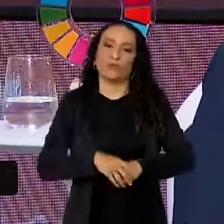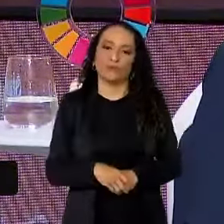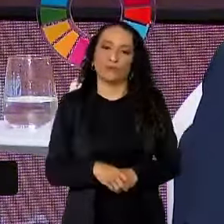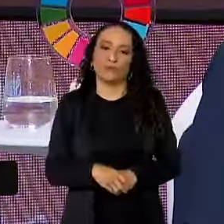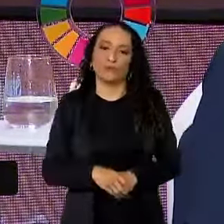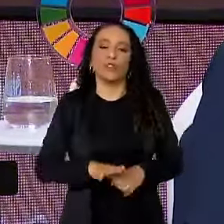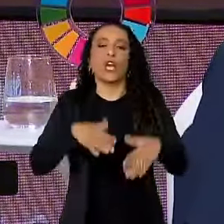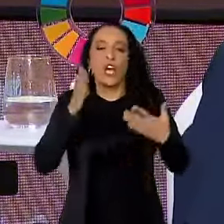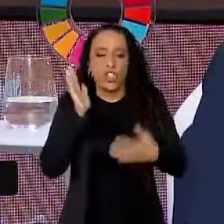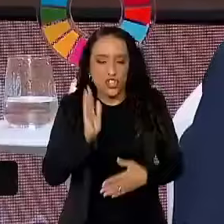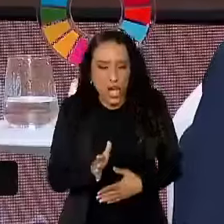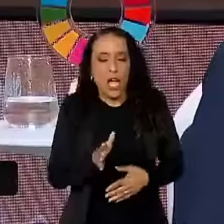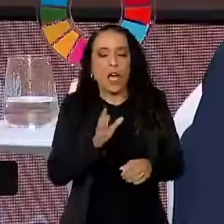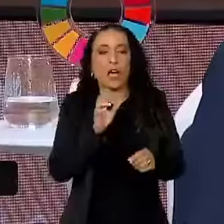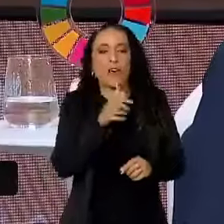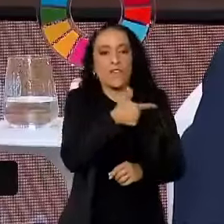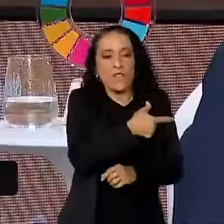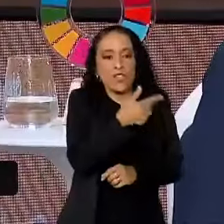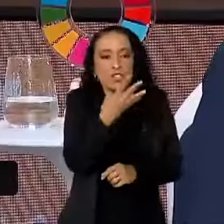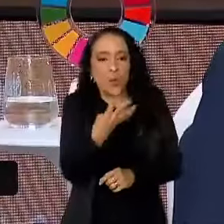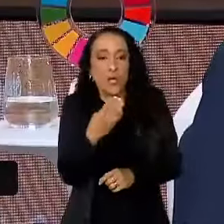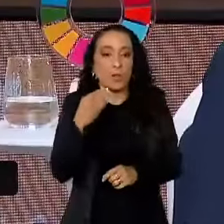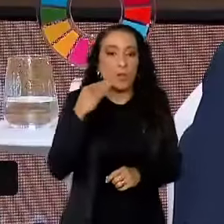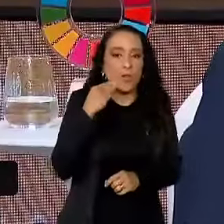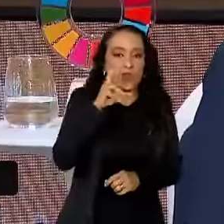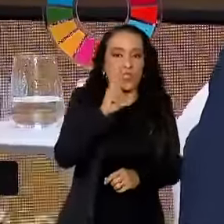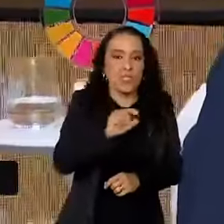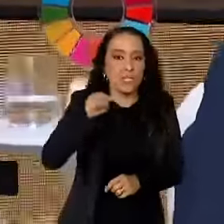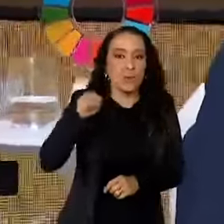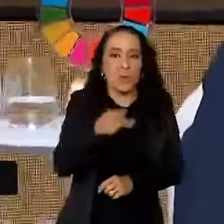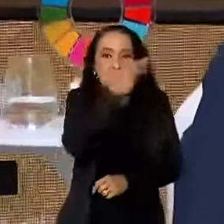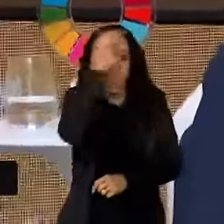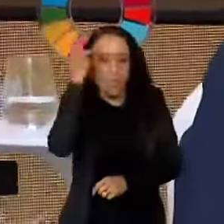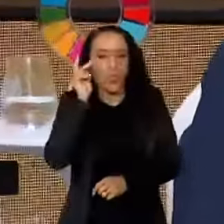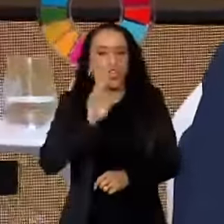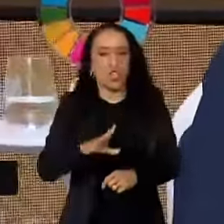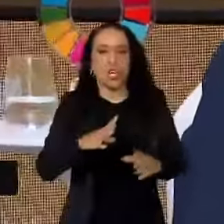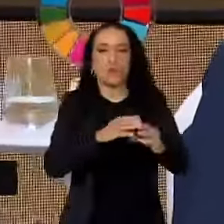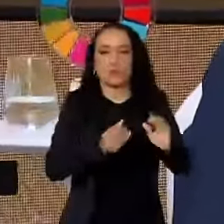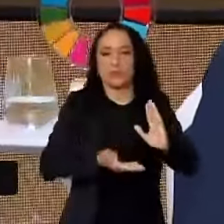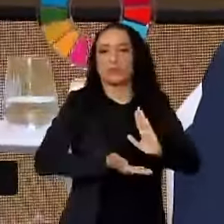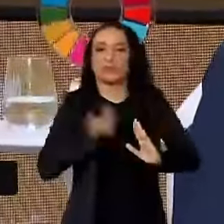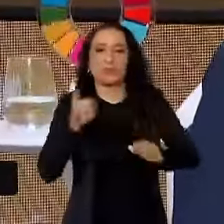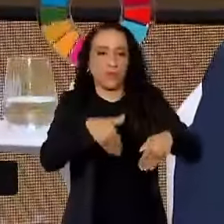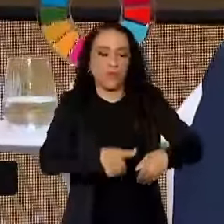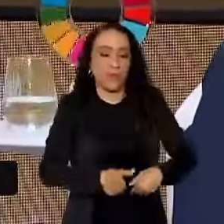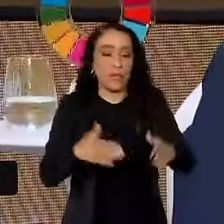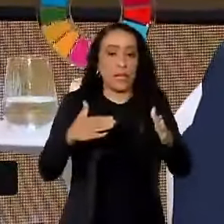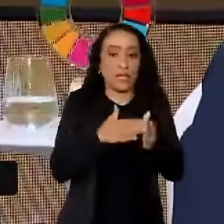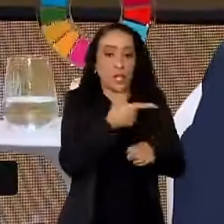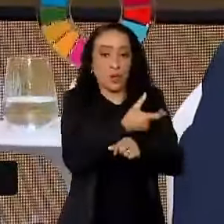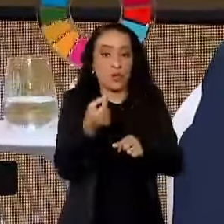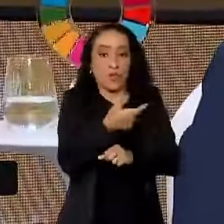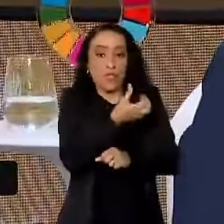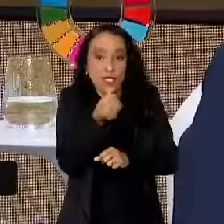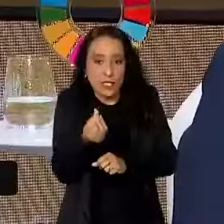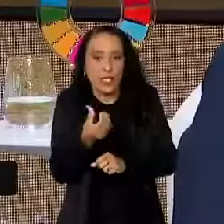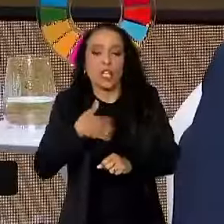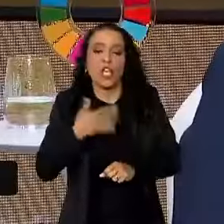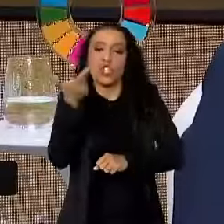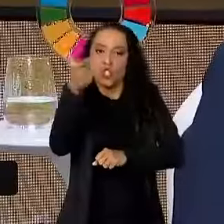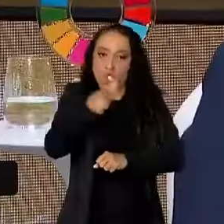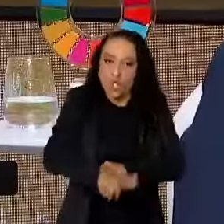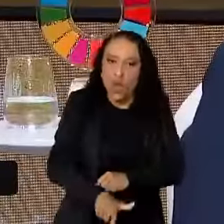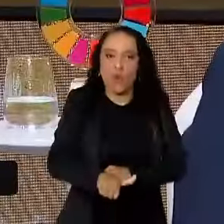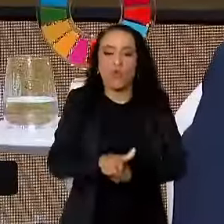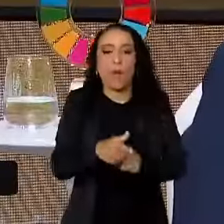acabamos, já tiramos 24 milhões e 500 mil pessoas. E até 2026, eu quero outra vez